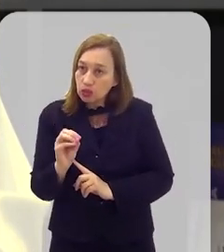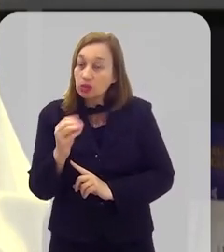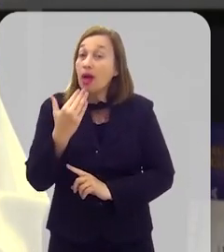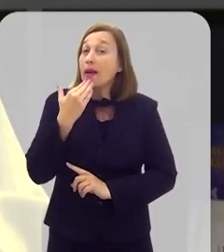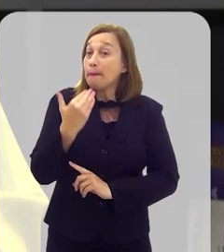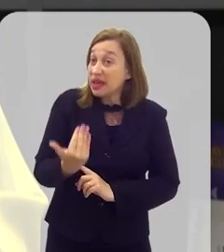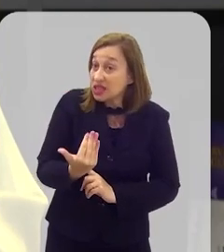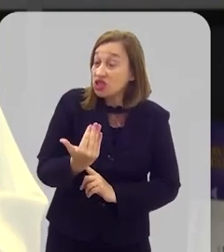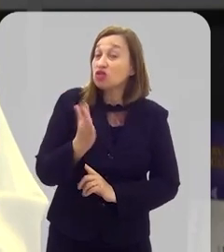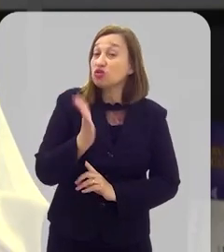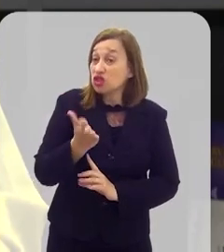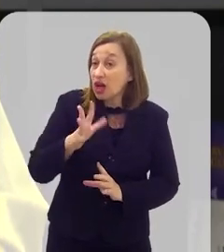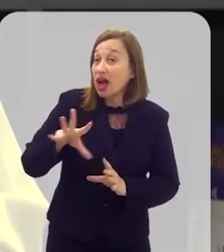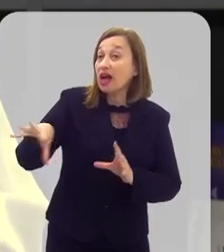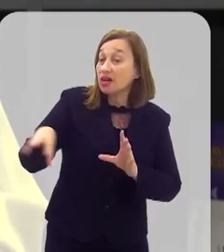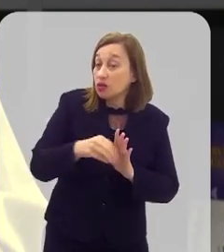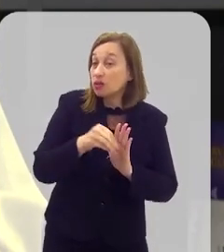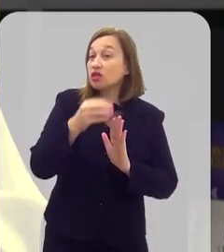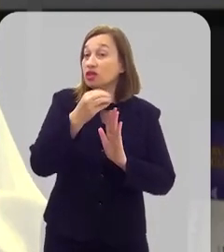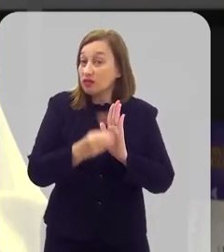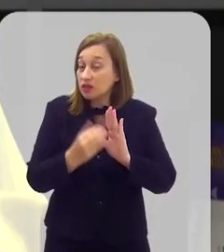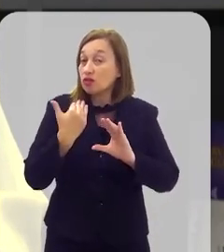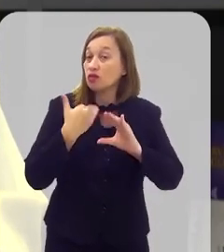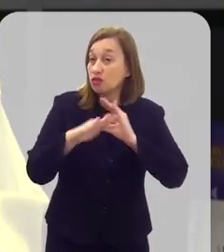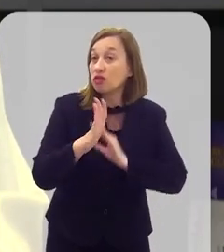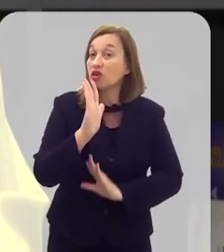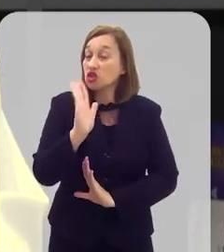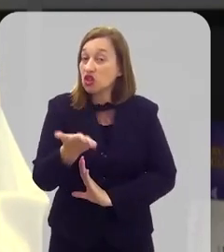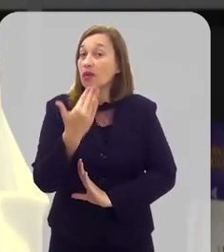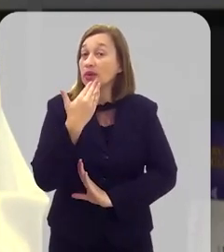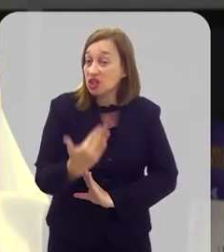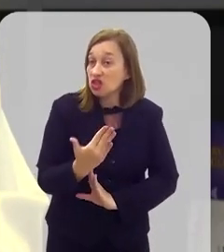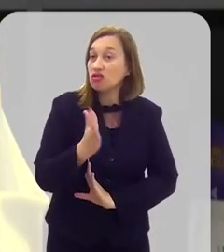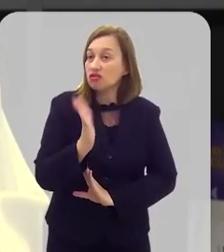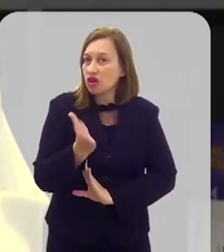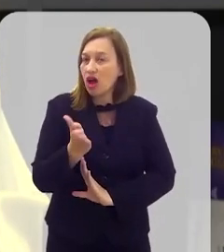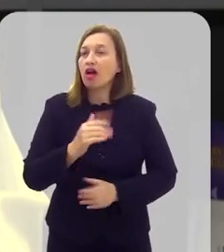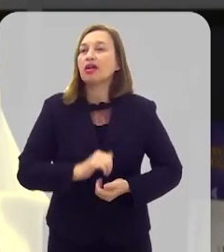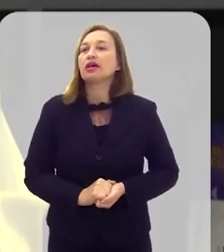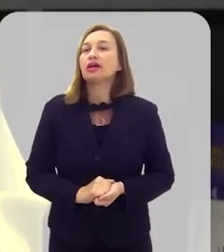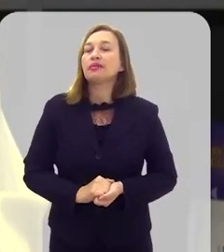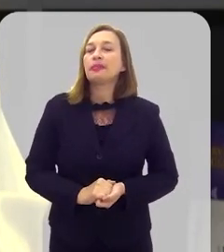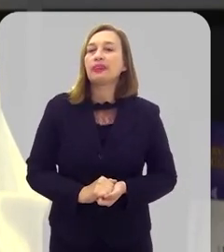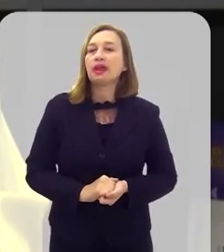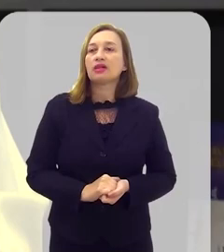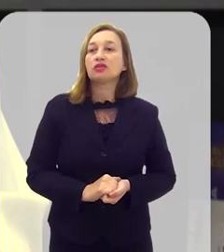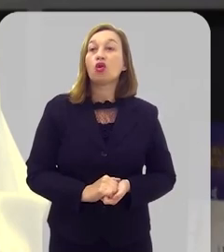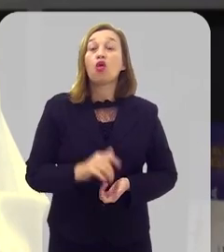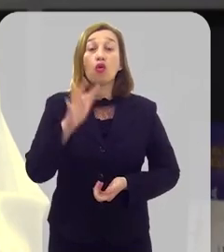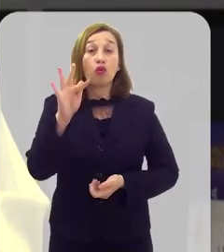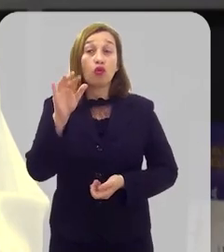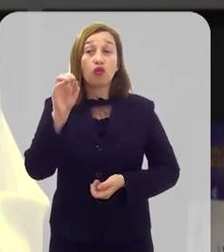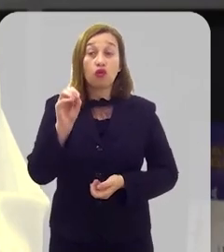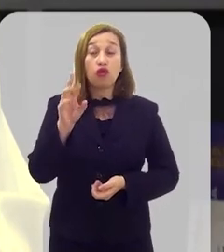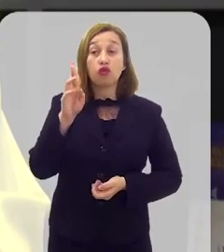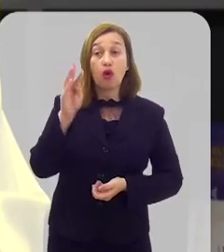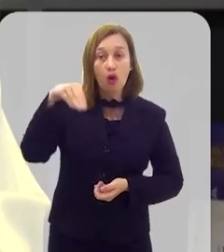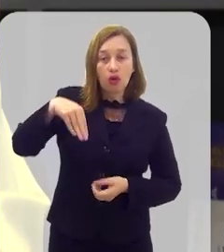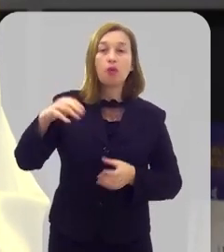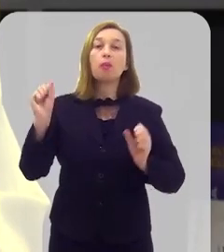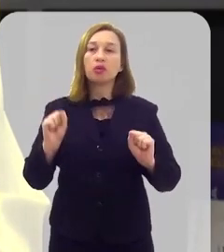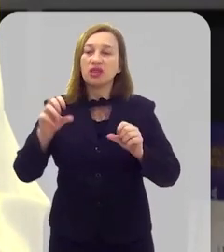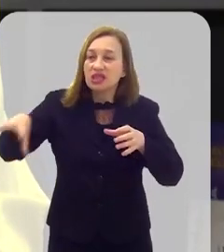solicitamos, inclusive já enviamos o ofício, conforme foi pedido, já enviamos o ofício para que o Fórum